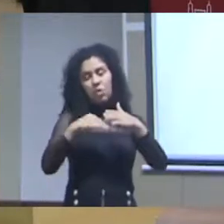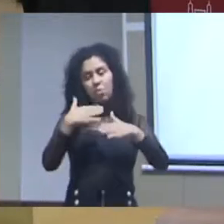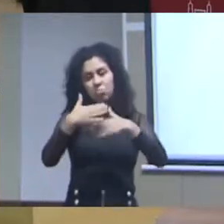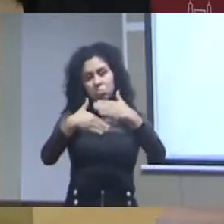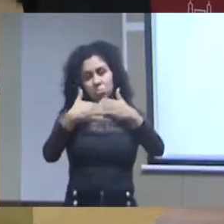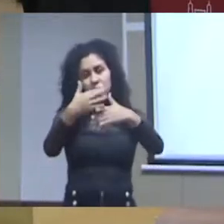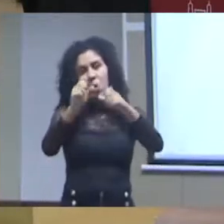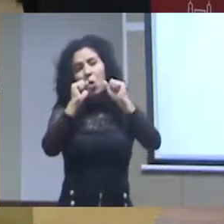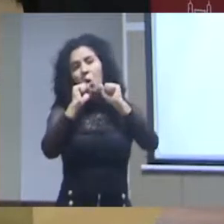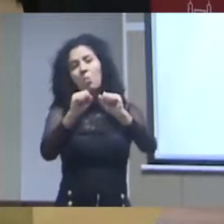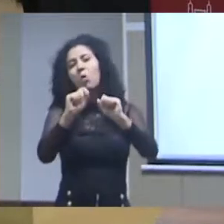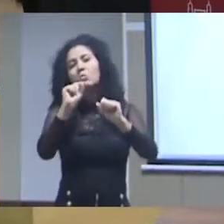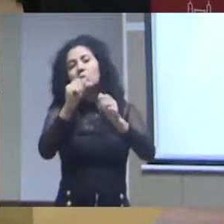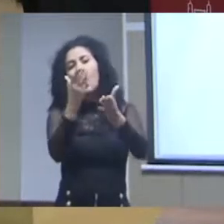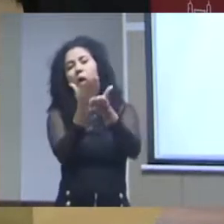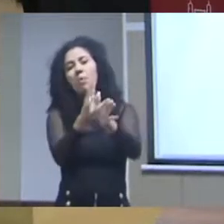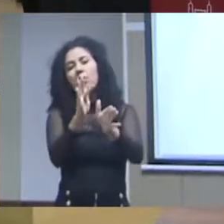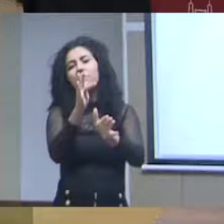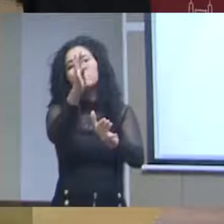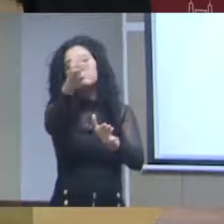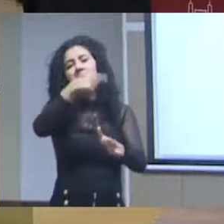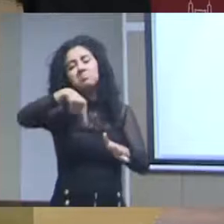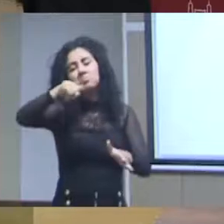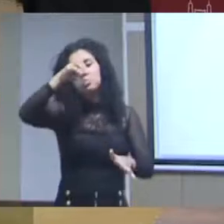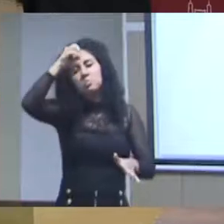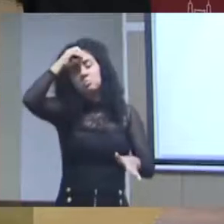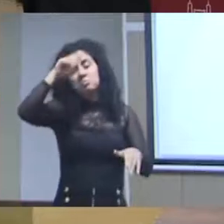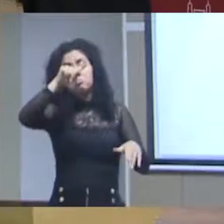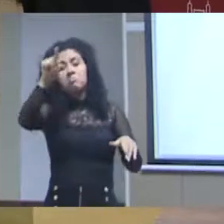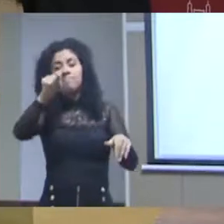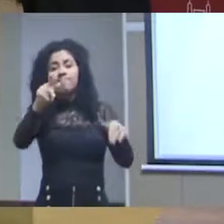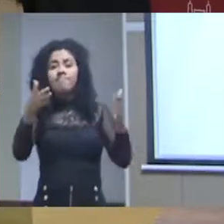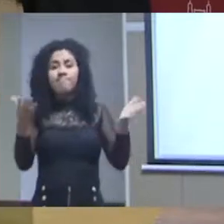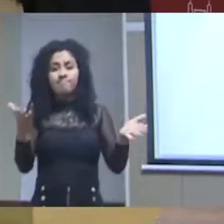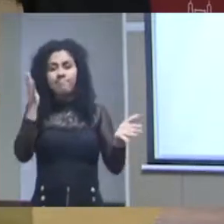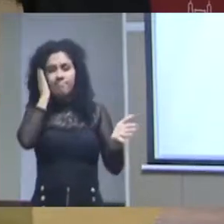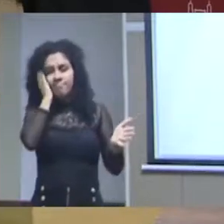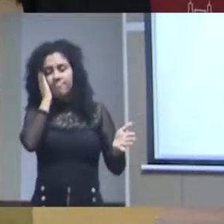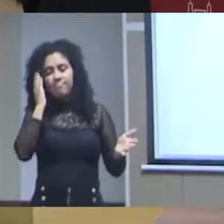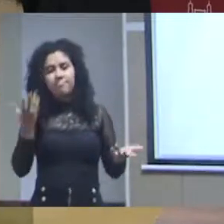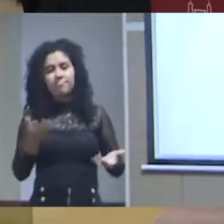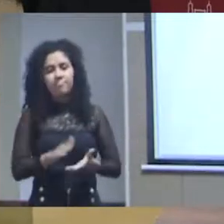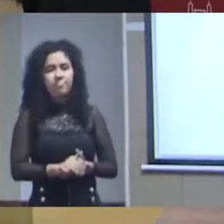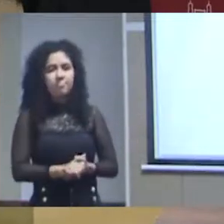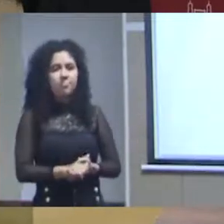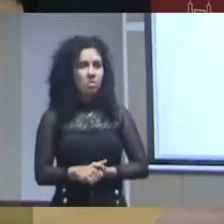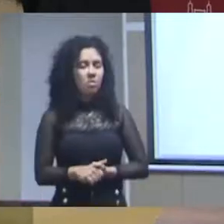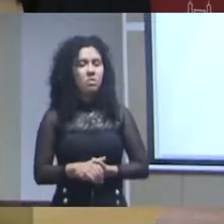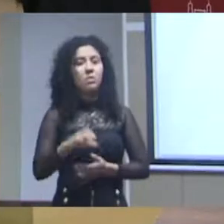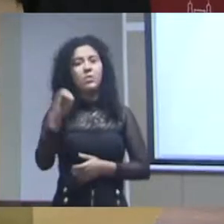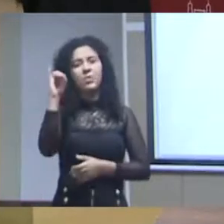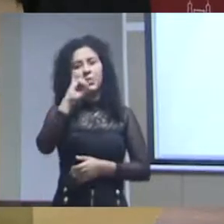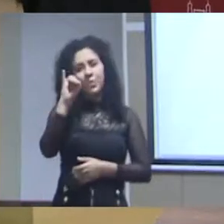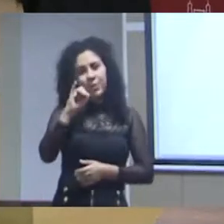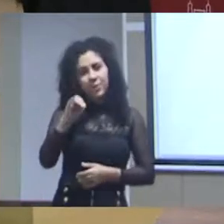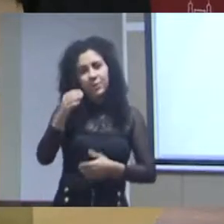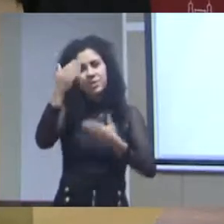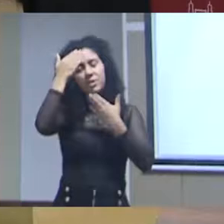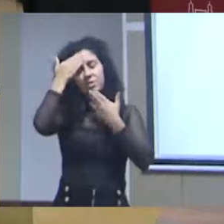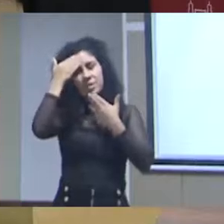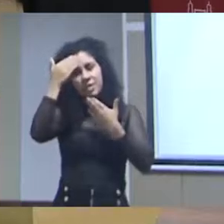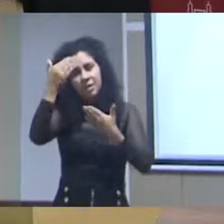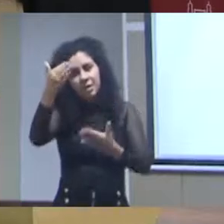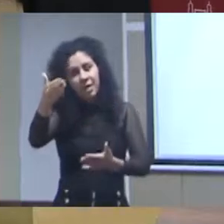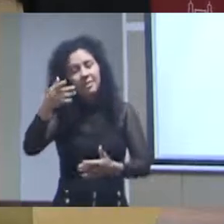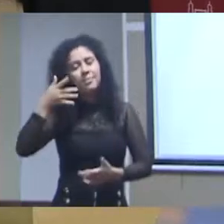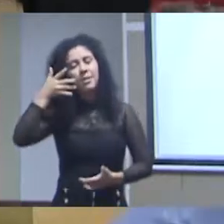sou Milena da Embrapa eu queria fazer uma pergunta